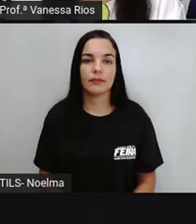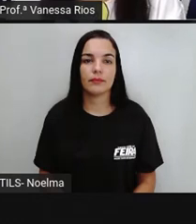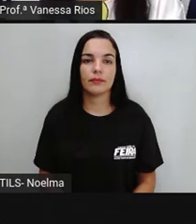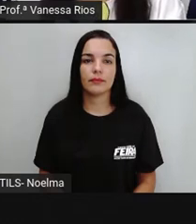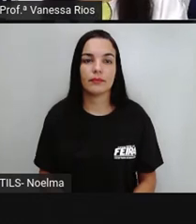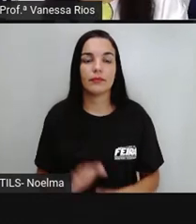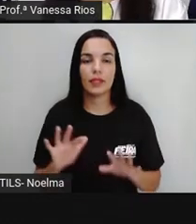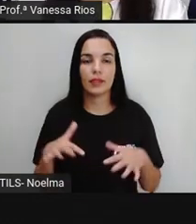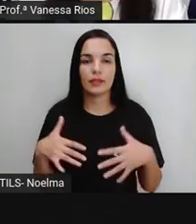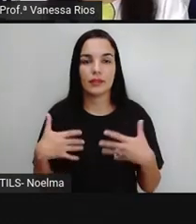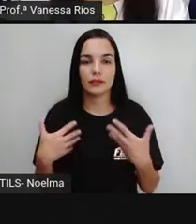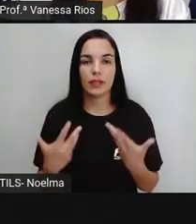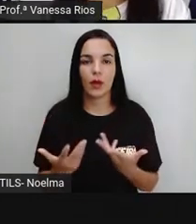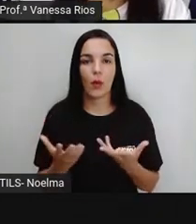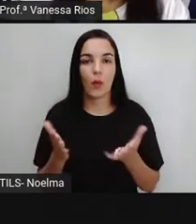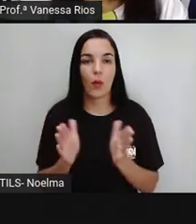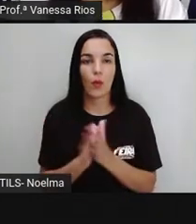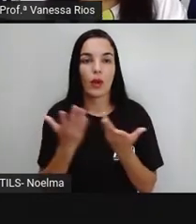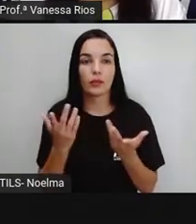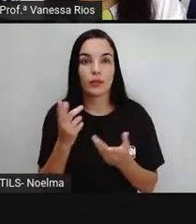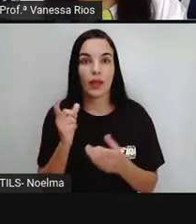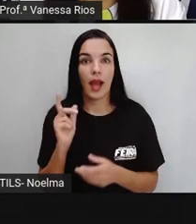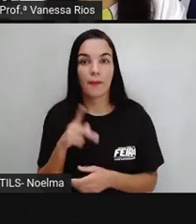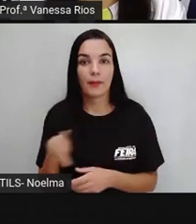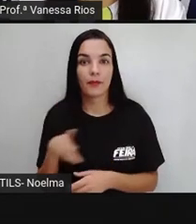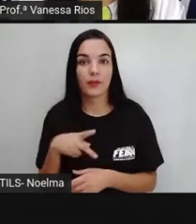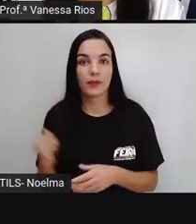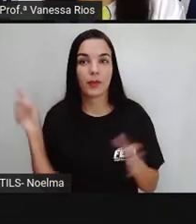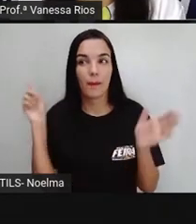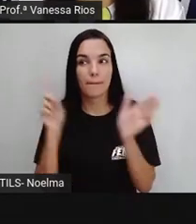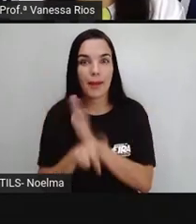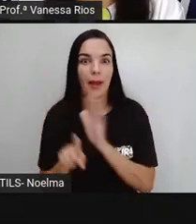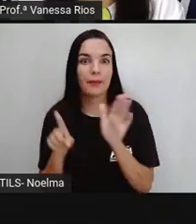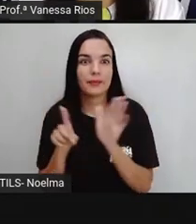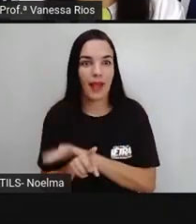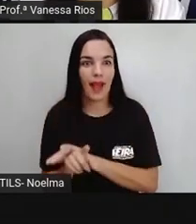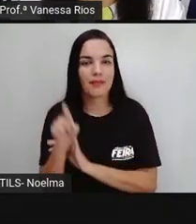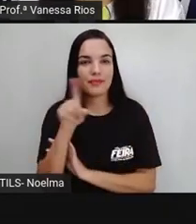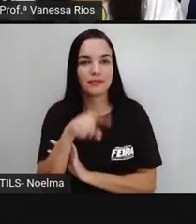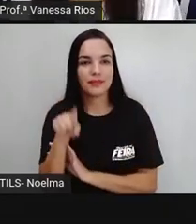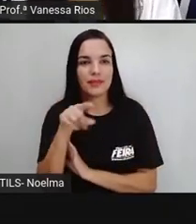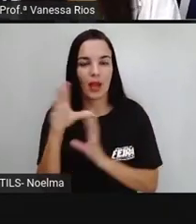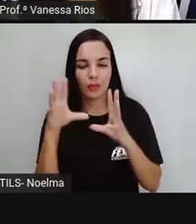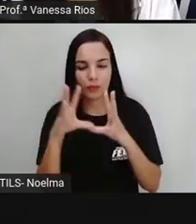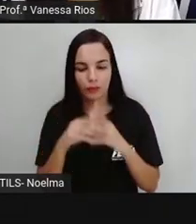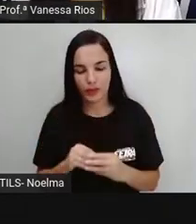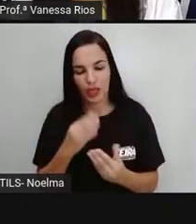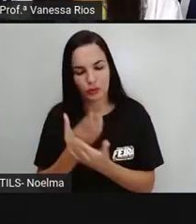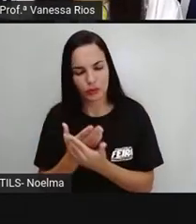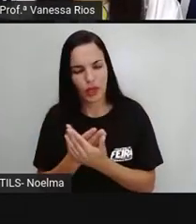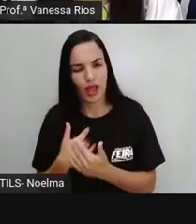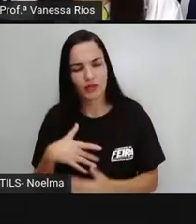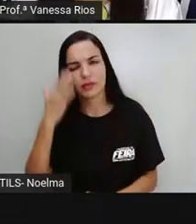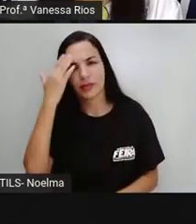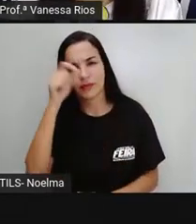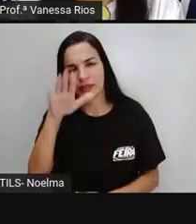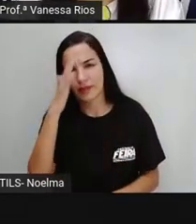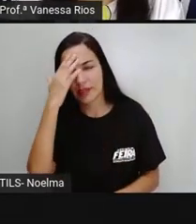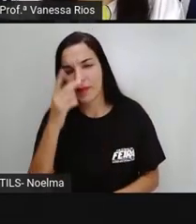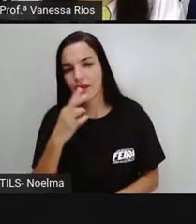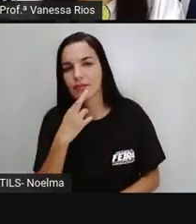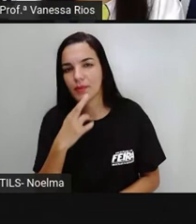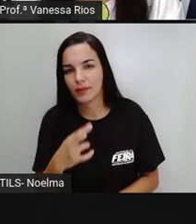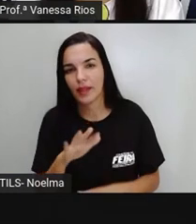Então, quando a Pró lançar essas perguntas agora, né, concluindo os nossos estudos, eu tenho certeza que você vai saber responder.